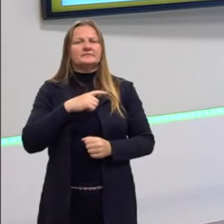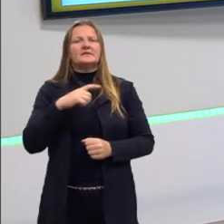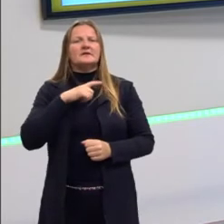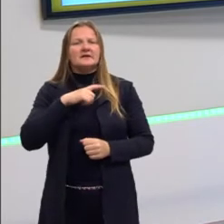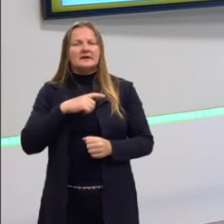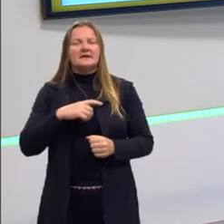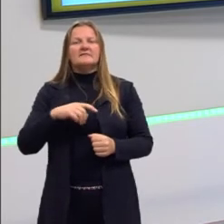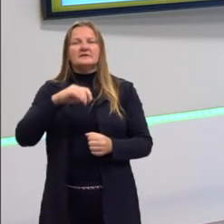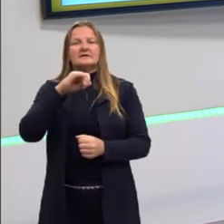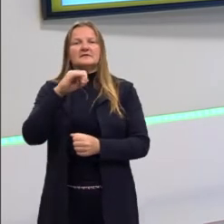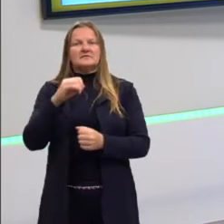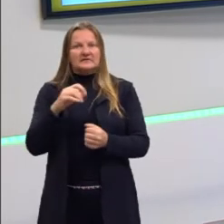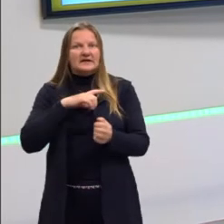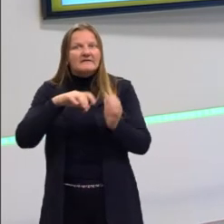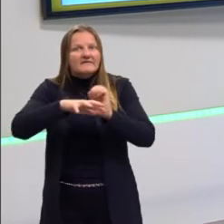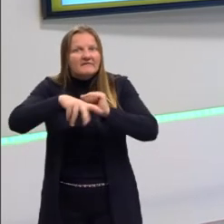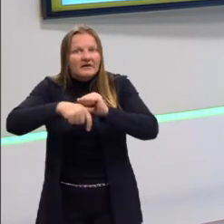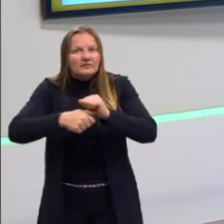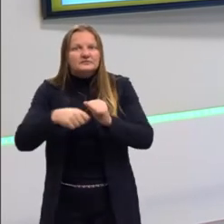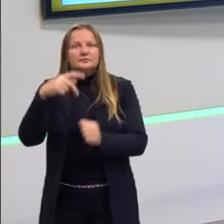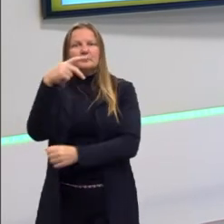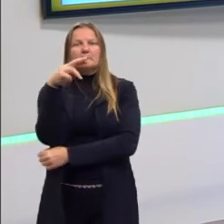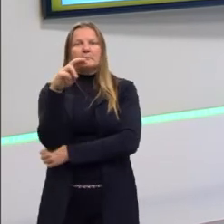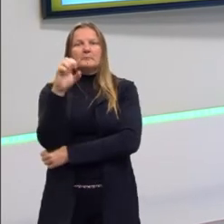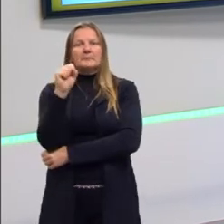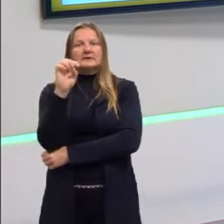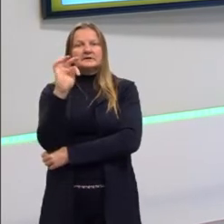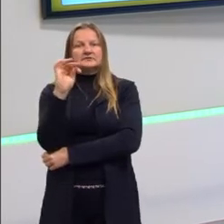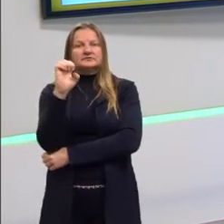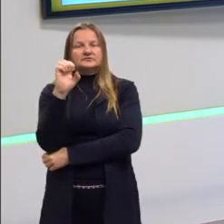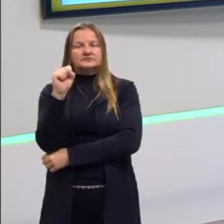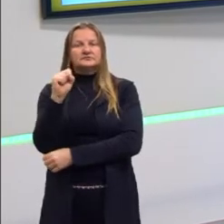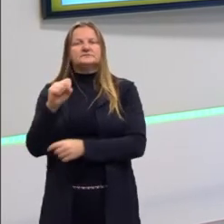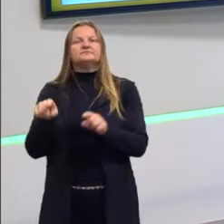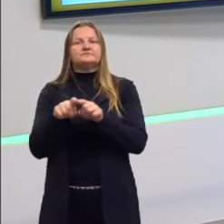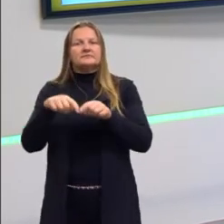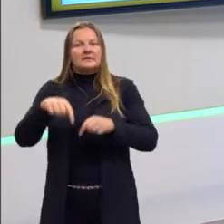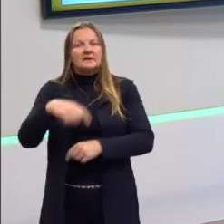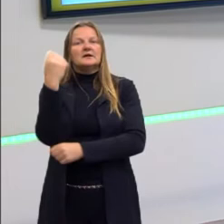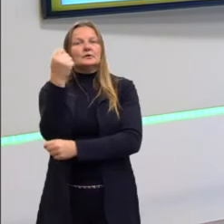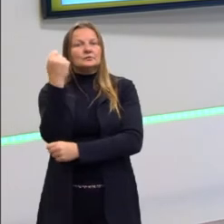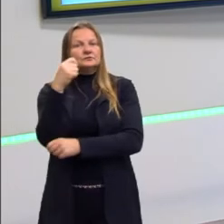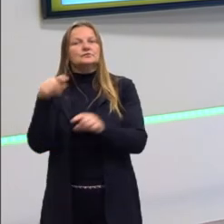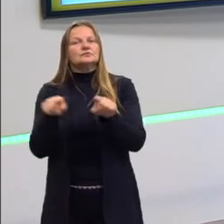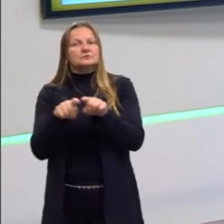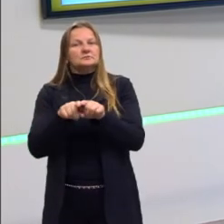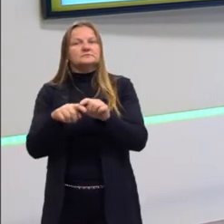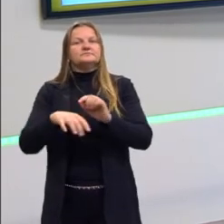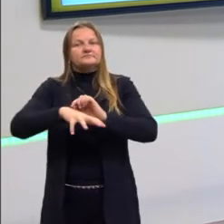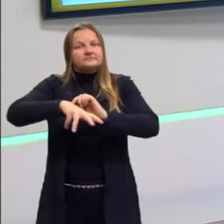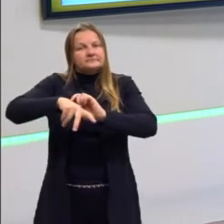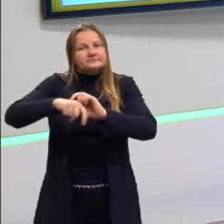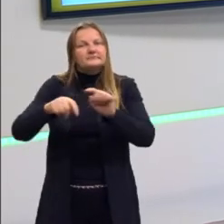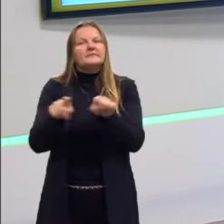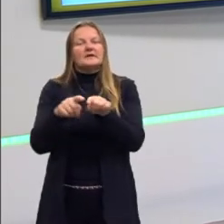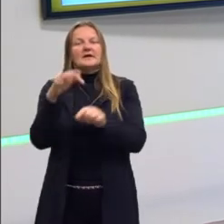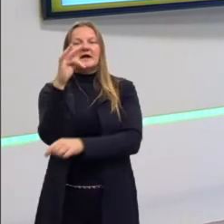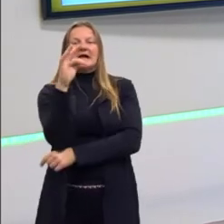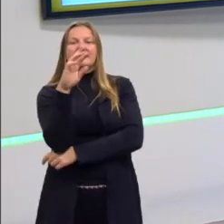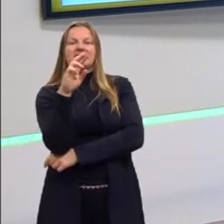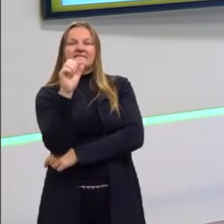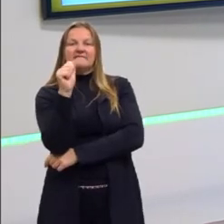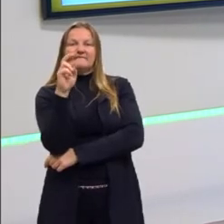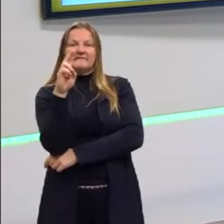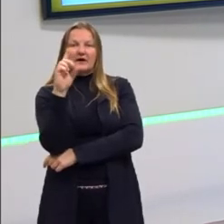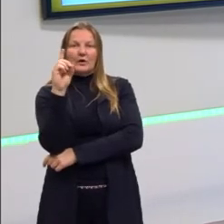o Prestes ganhar? Teve. Mas dizem que o próprio Getúlio também, no Rio Grande do Sul, também teria praticado a fraude eleitoral.